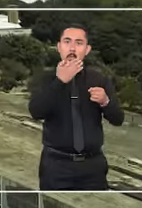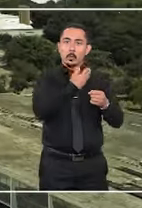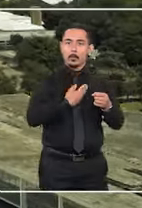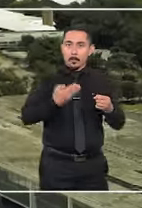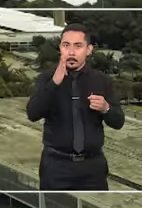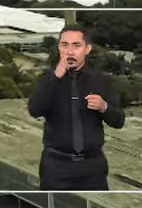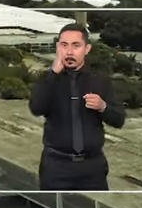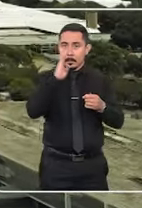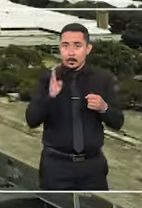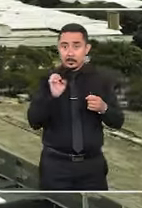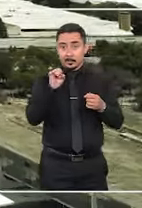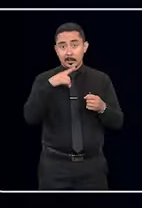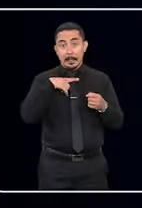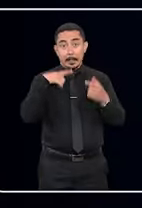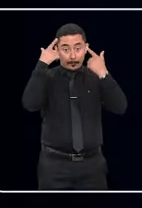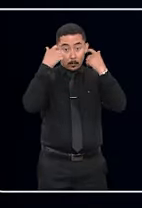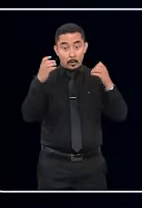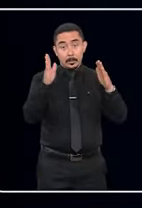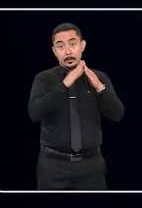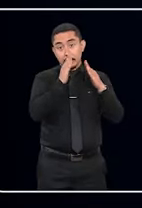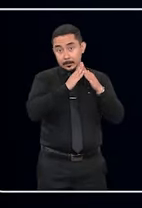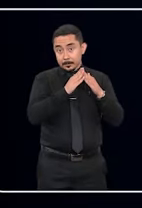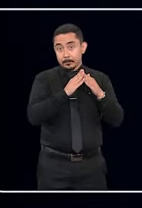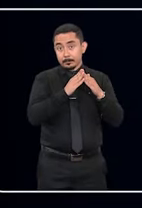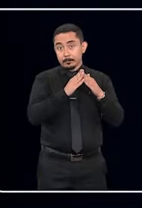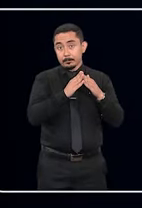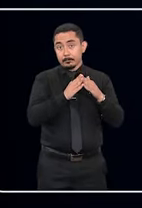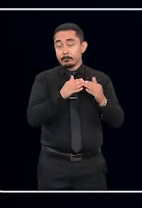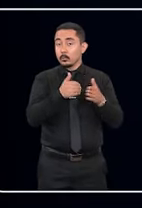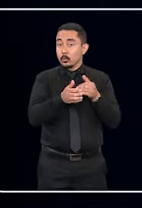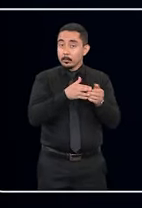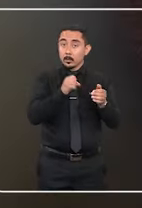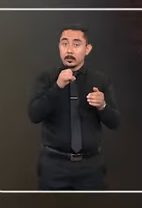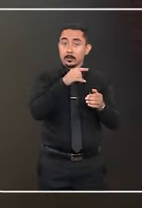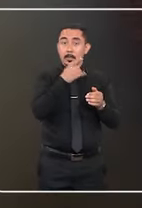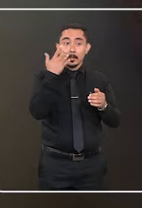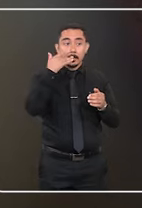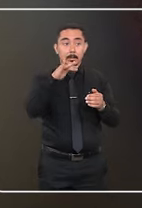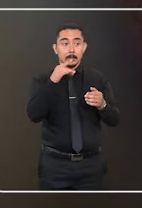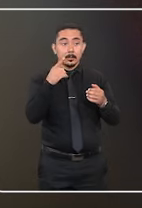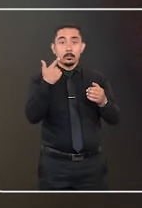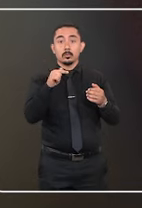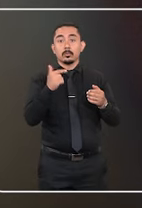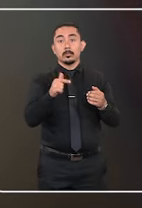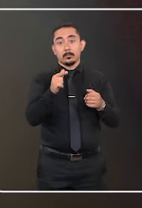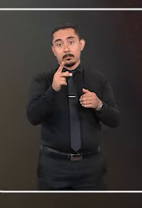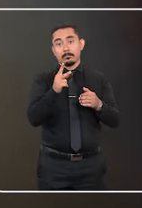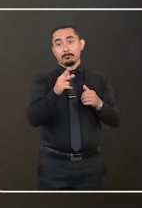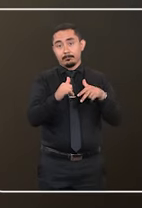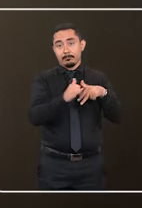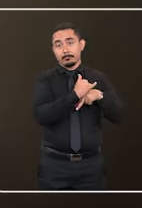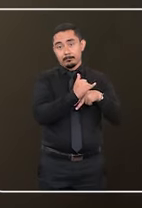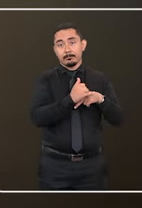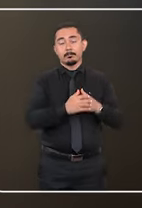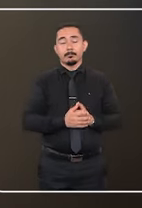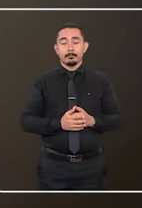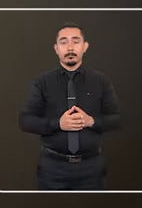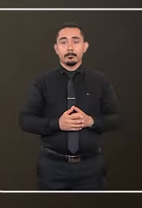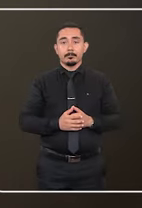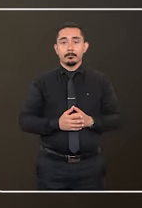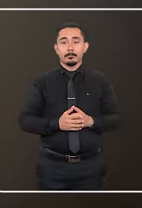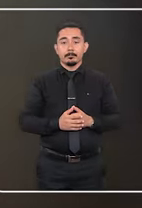barrada pelo Estado brasileiro se houve suspeita de violência doméstica, mesmo que a criança não seja vítima direta.